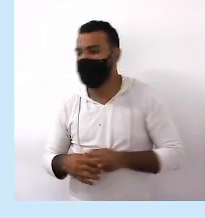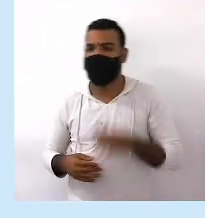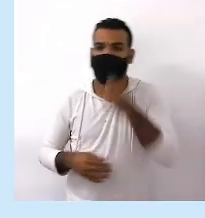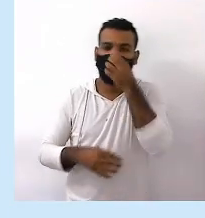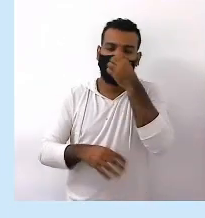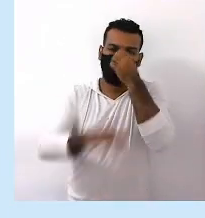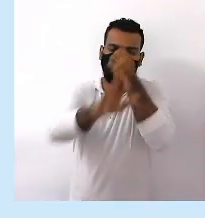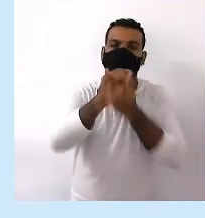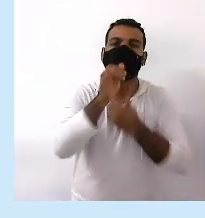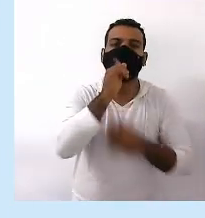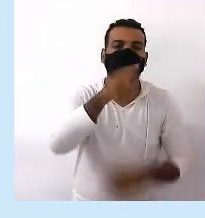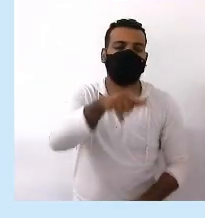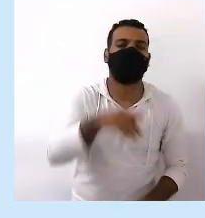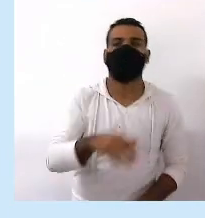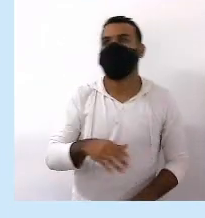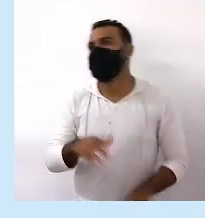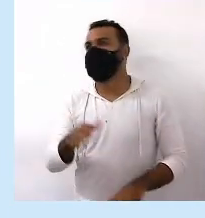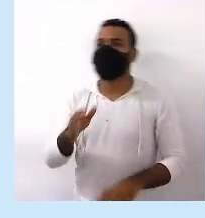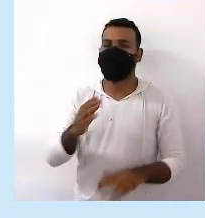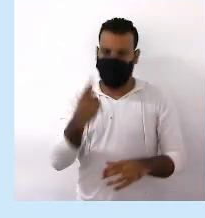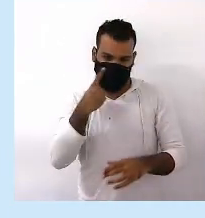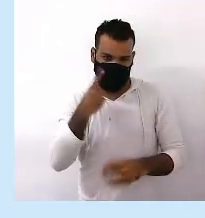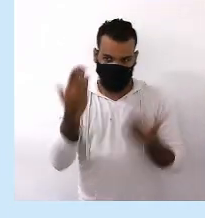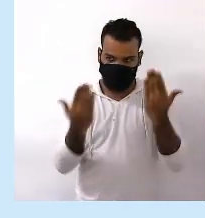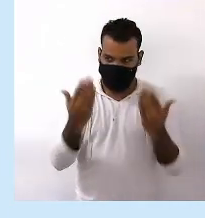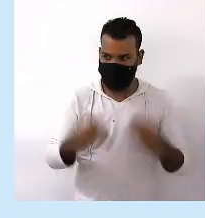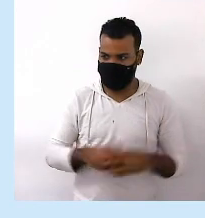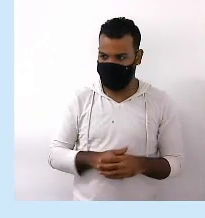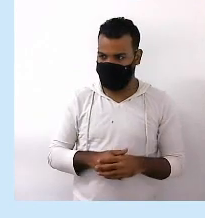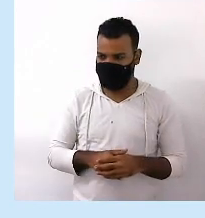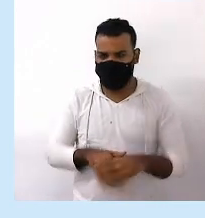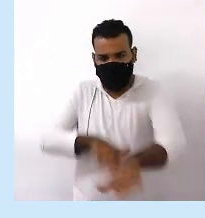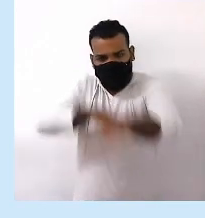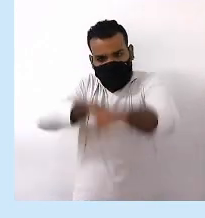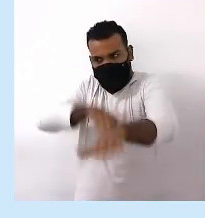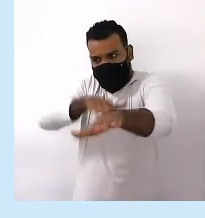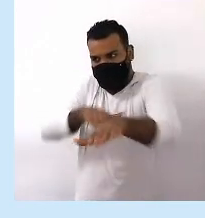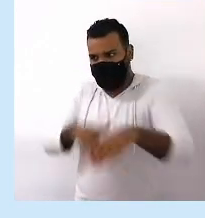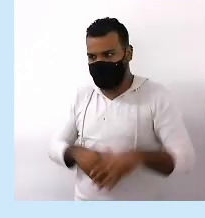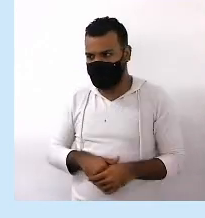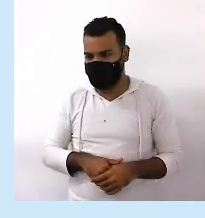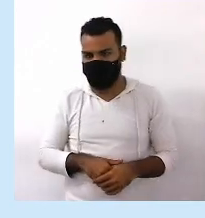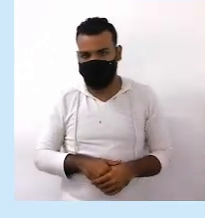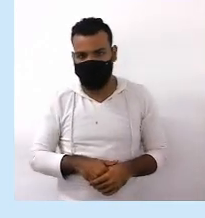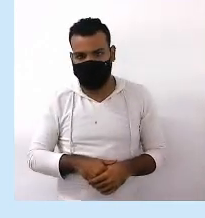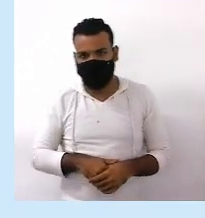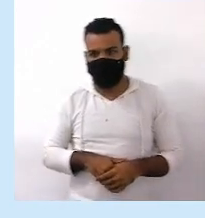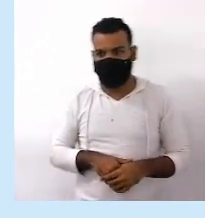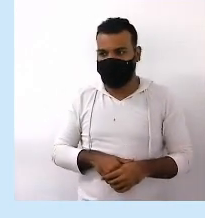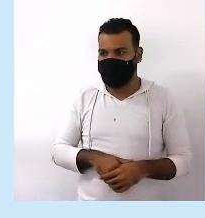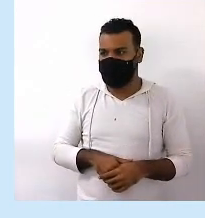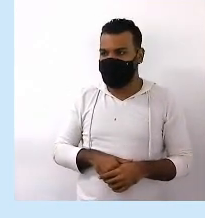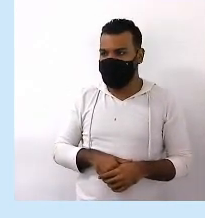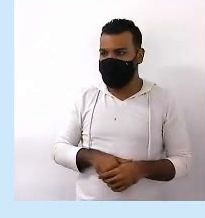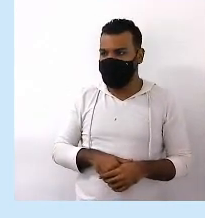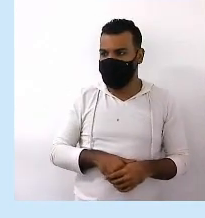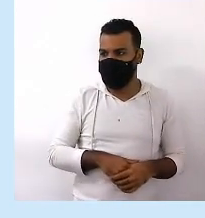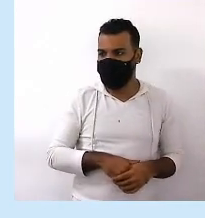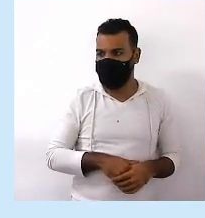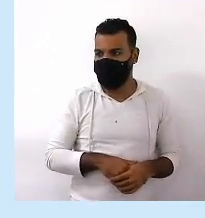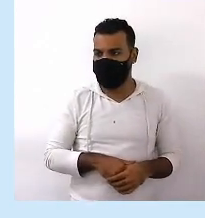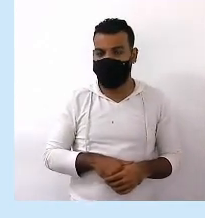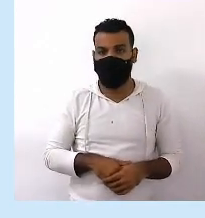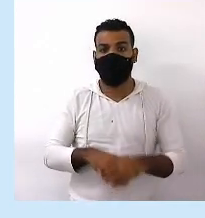por exemplo Vamos dar aqui um exemplo Fazer uma comparação O trânsito, por exemplo Alguém aqui já percebeu Quando os nossos